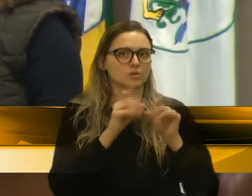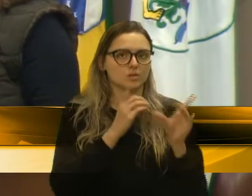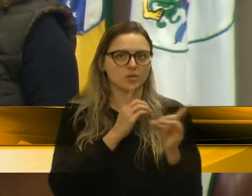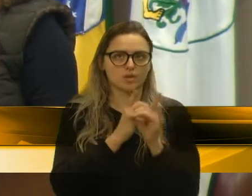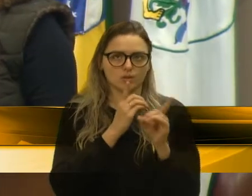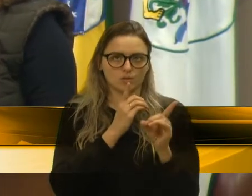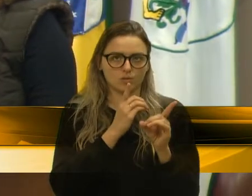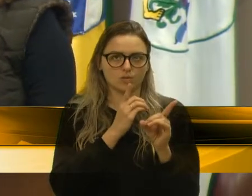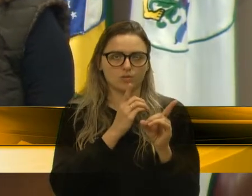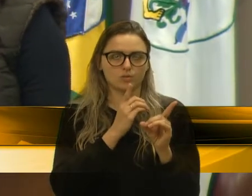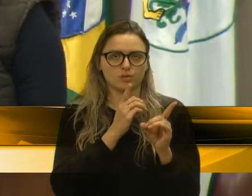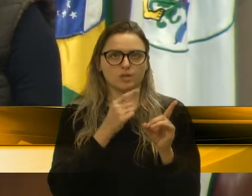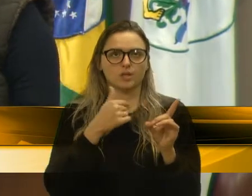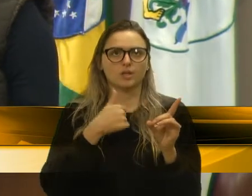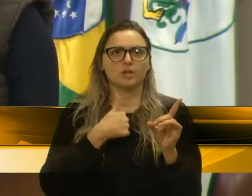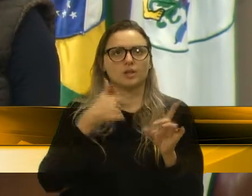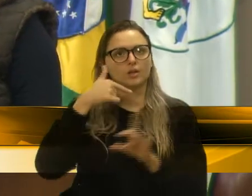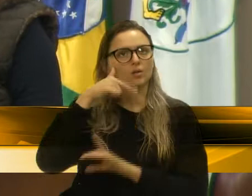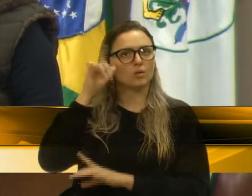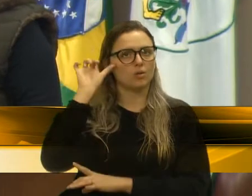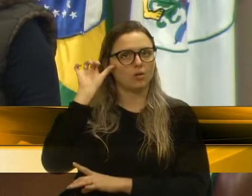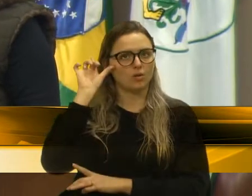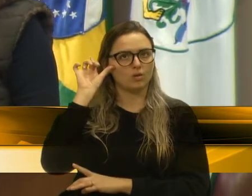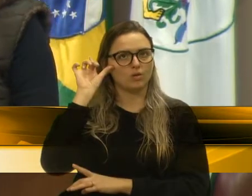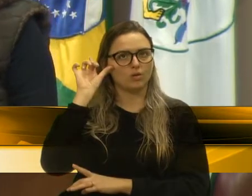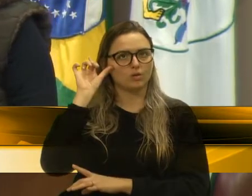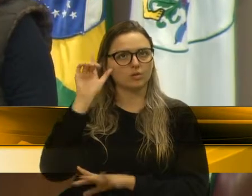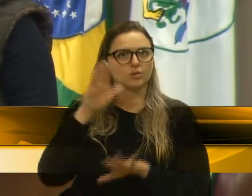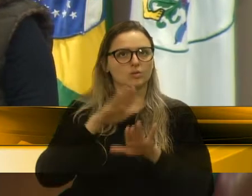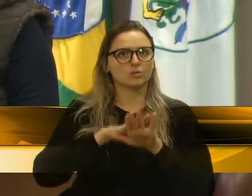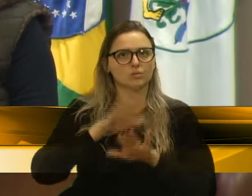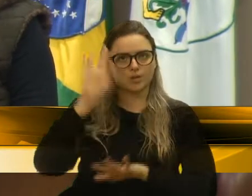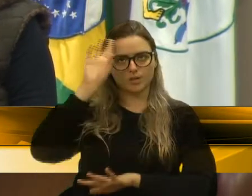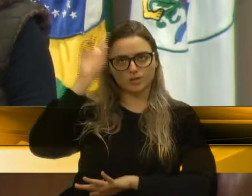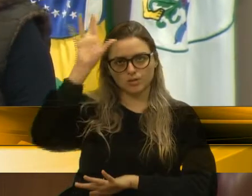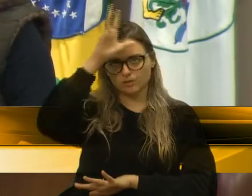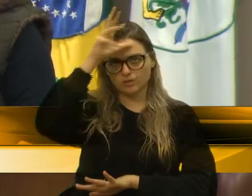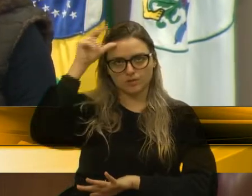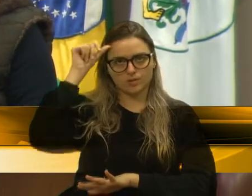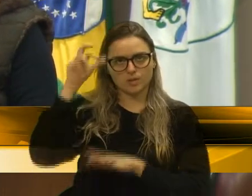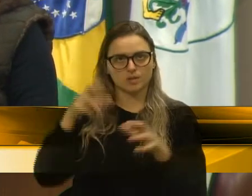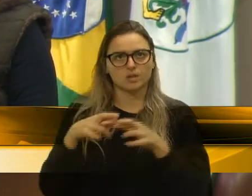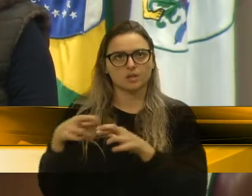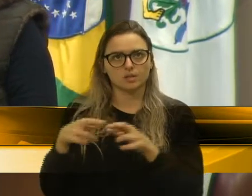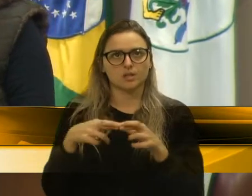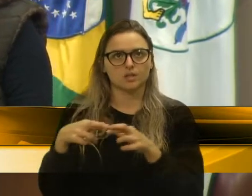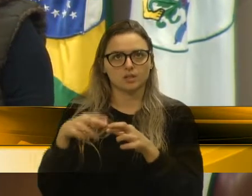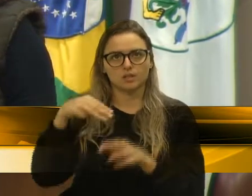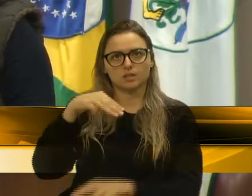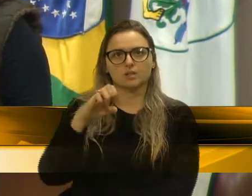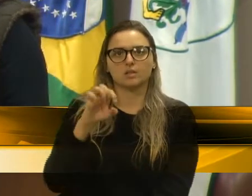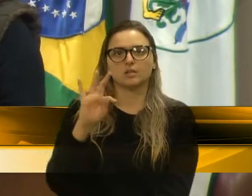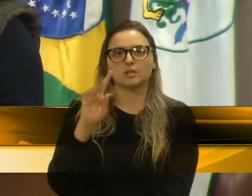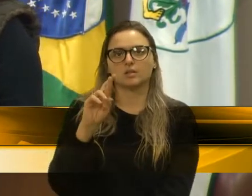que tive ontem com os demais prefeitos da região metropolitana da Serra Gaúcha.